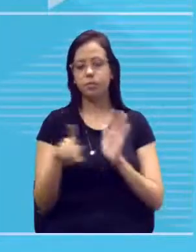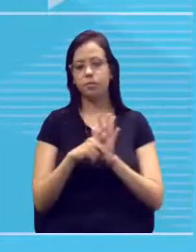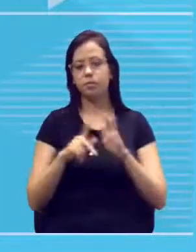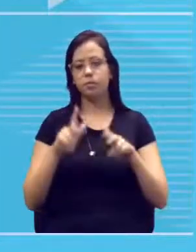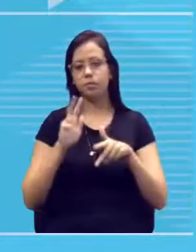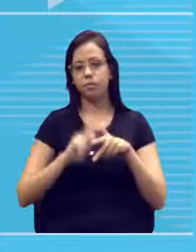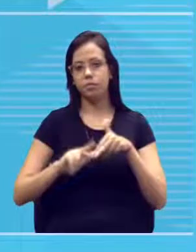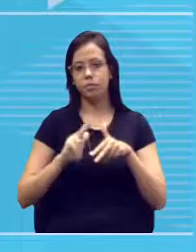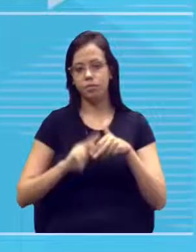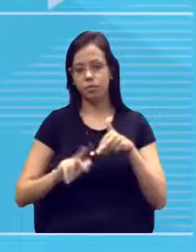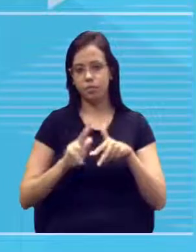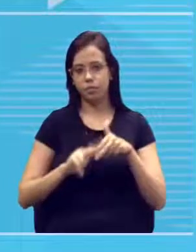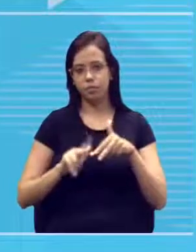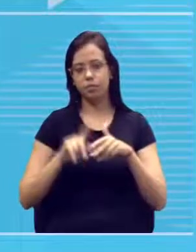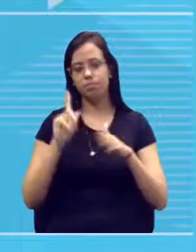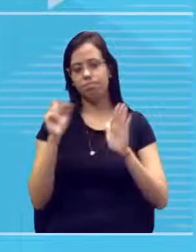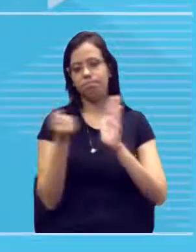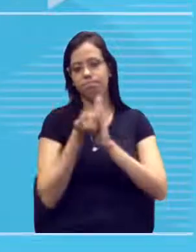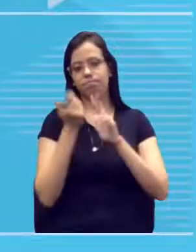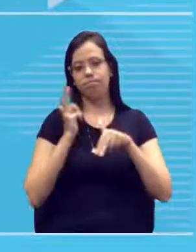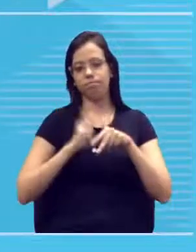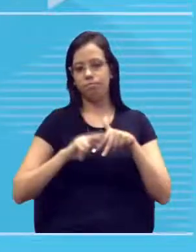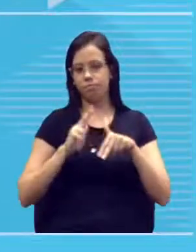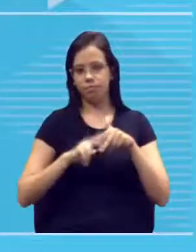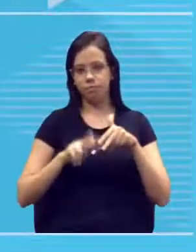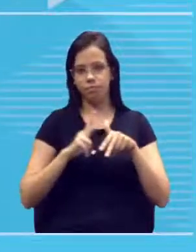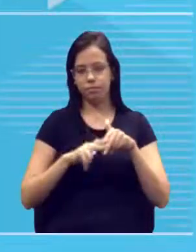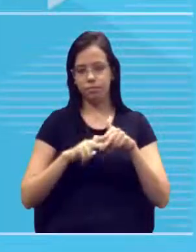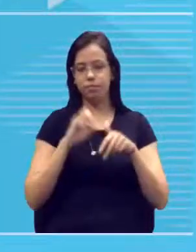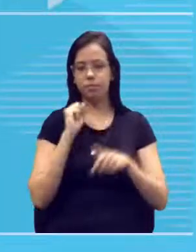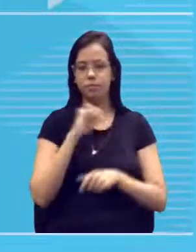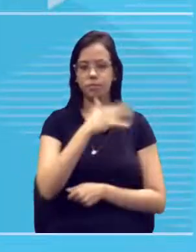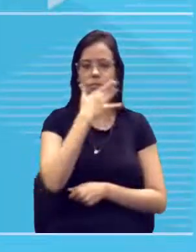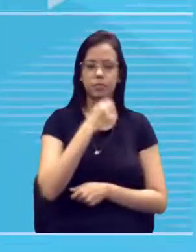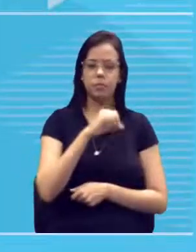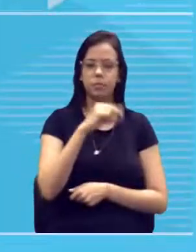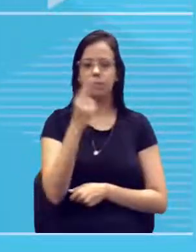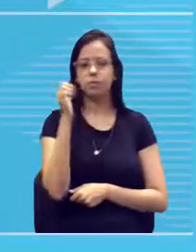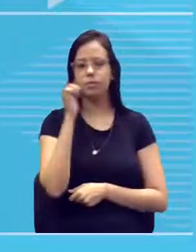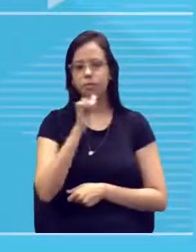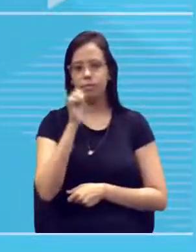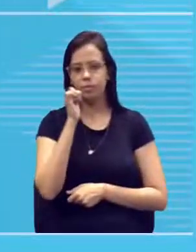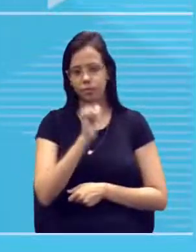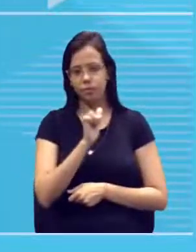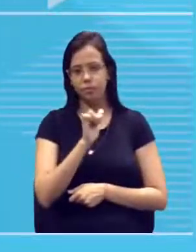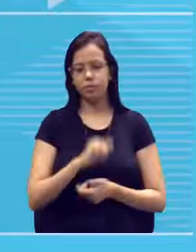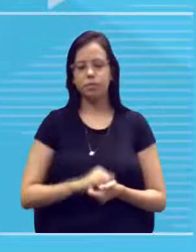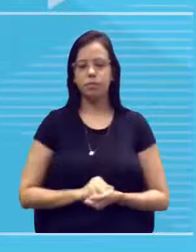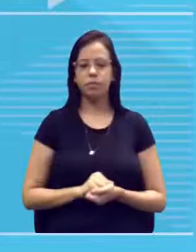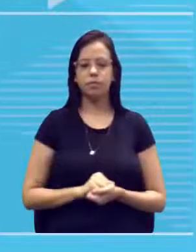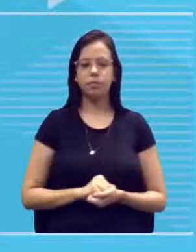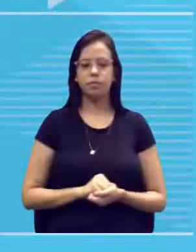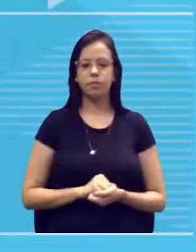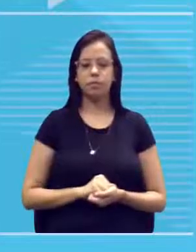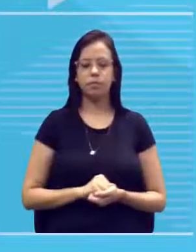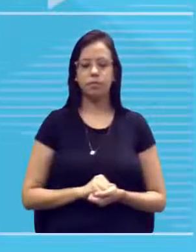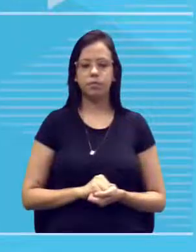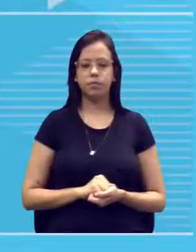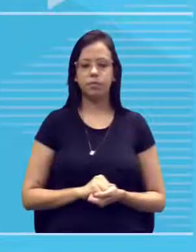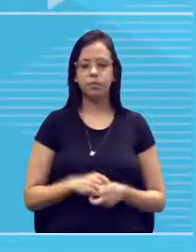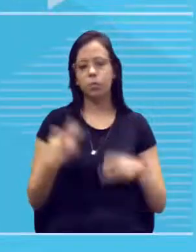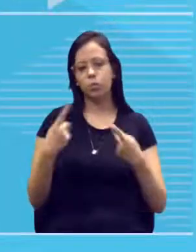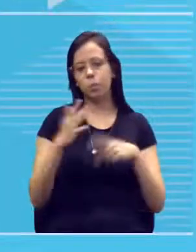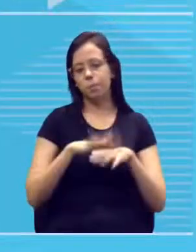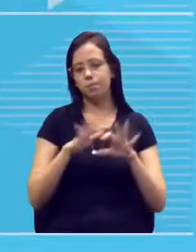de cromossomos sexual, que é o que define o sexo, tá? Sexo masculino e o sexo feminino, certo? De maneira mais